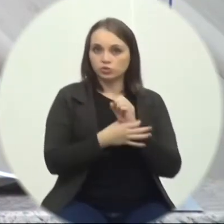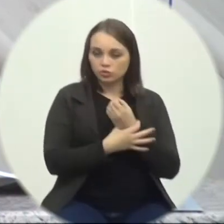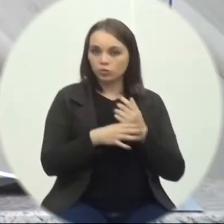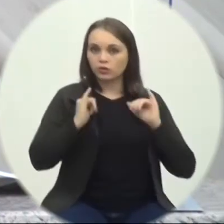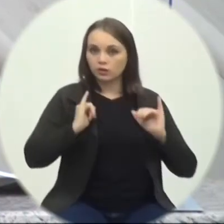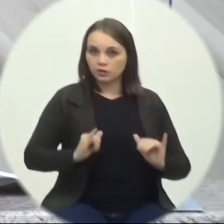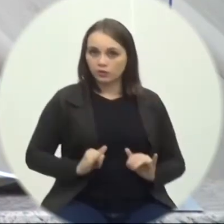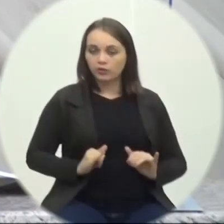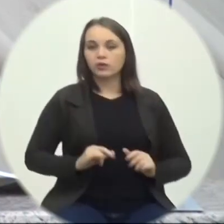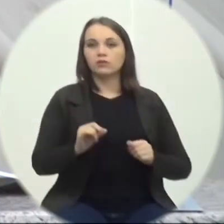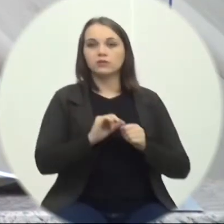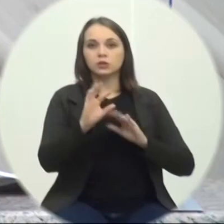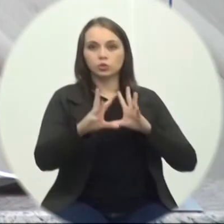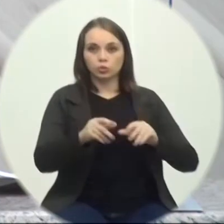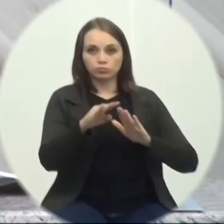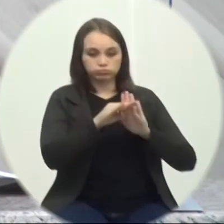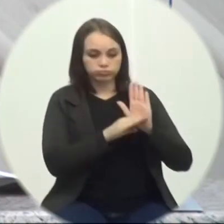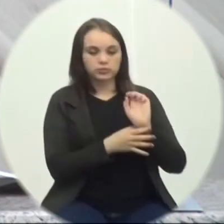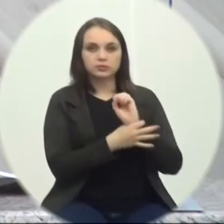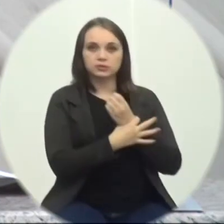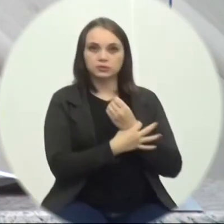tranquila cumprindo todos os protocolos